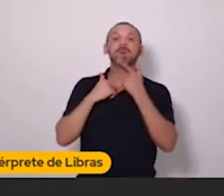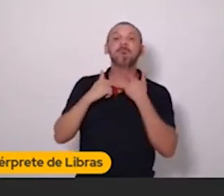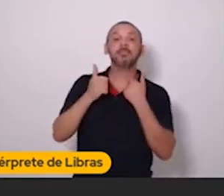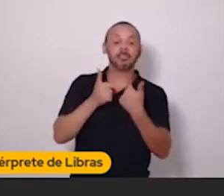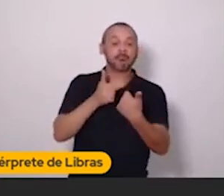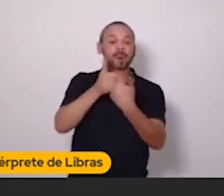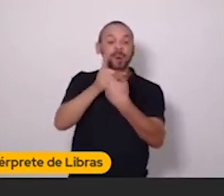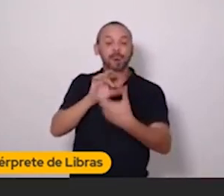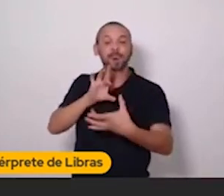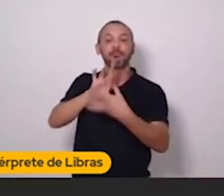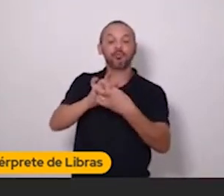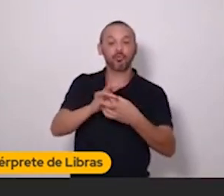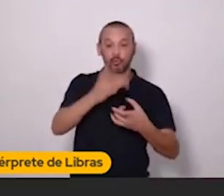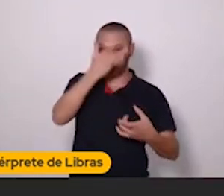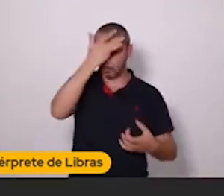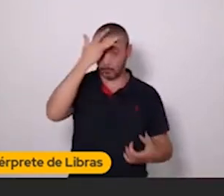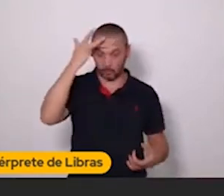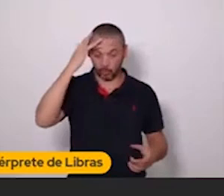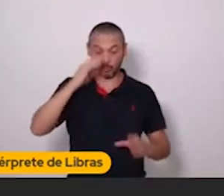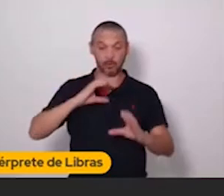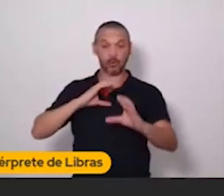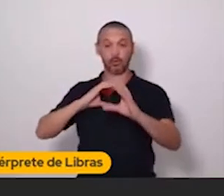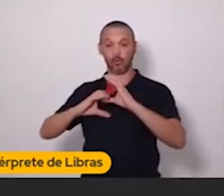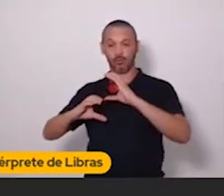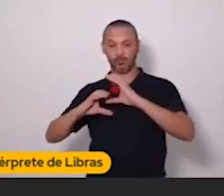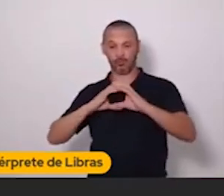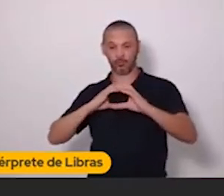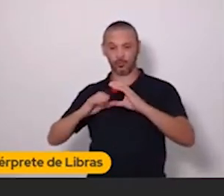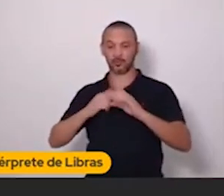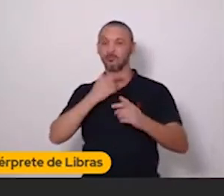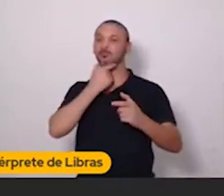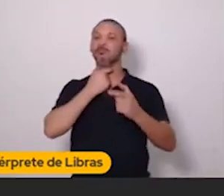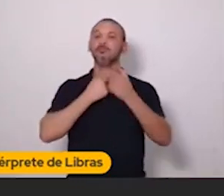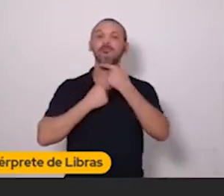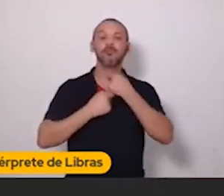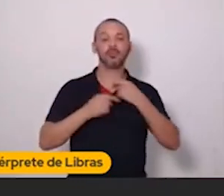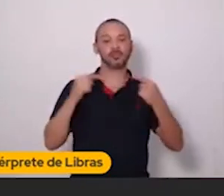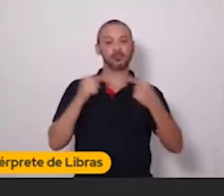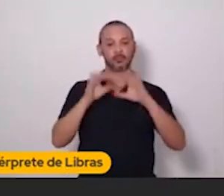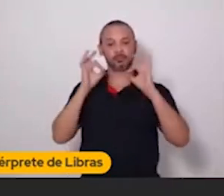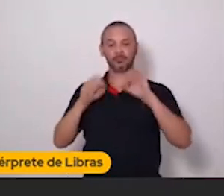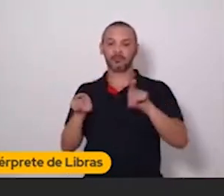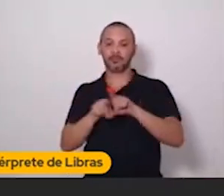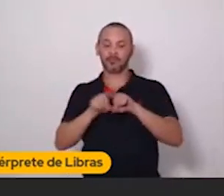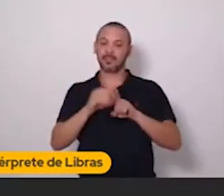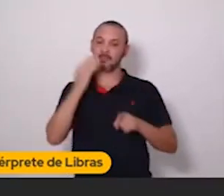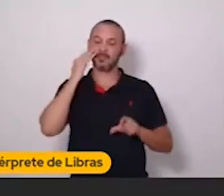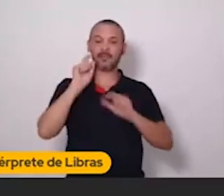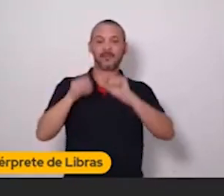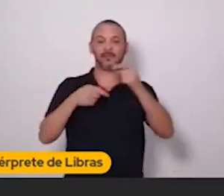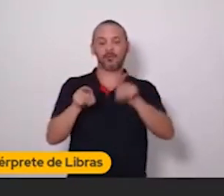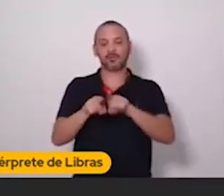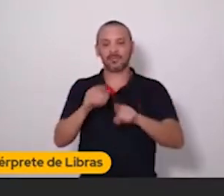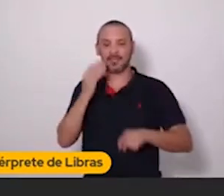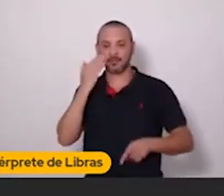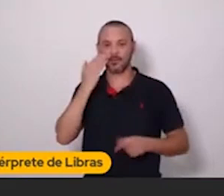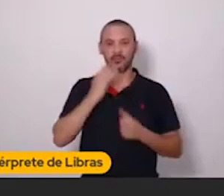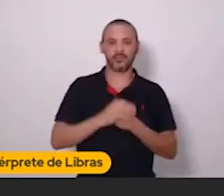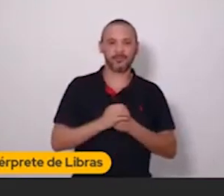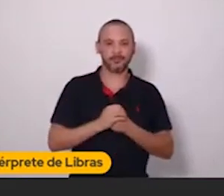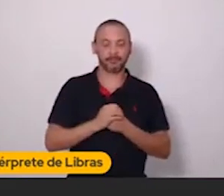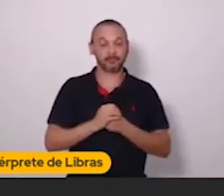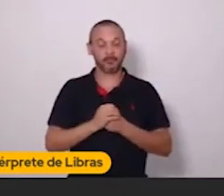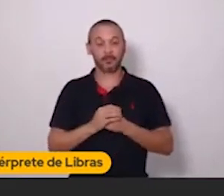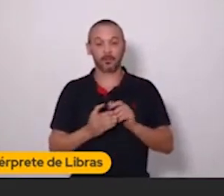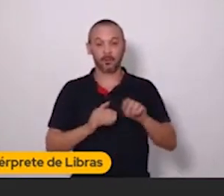próximo. De você ter essa comunicação. Esse tom de voz mais despojado. De você querer conversar mais próximo da sua